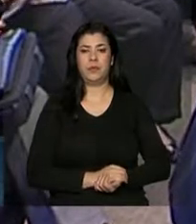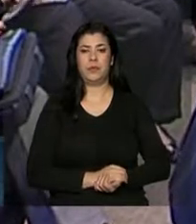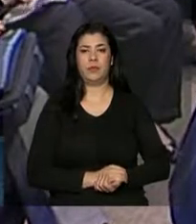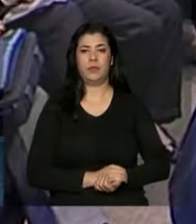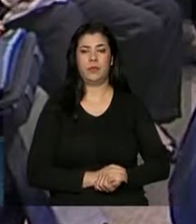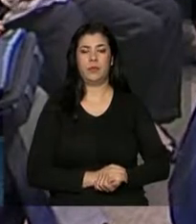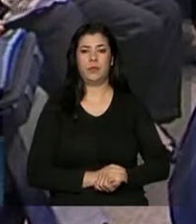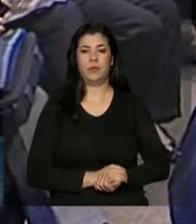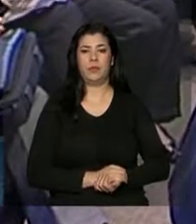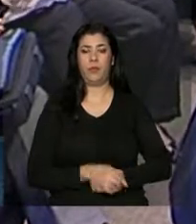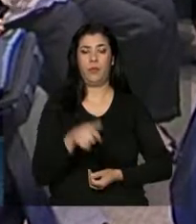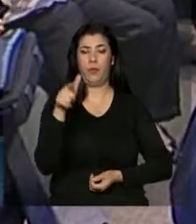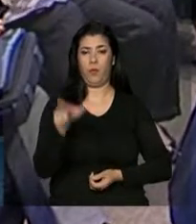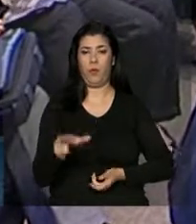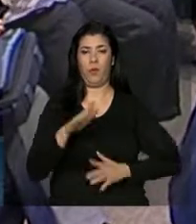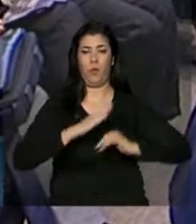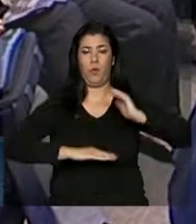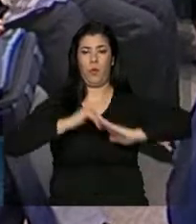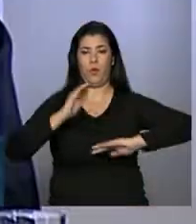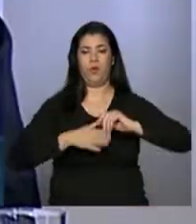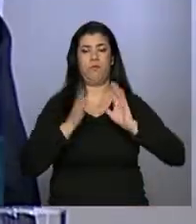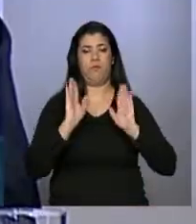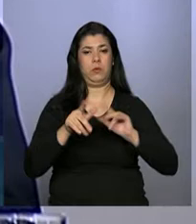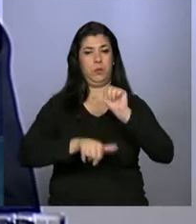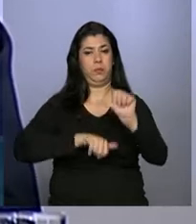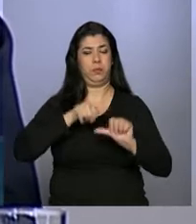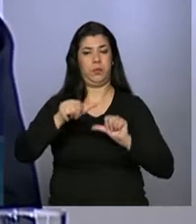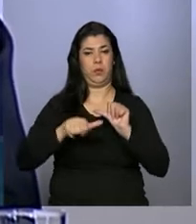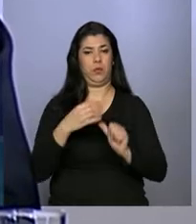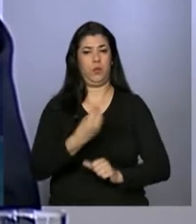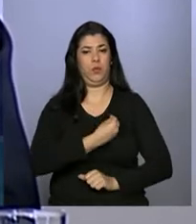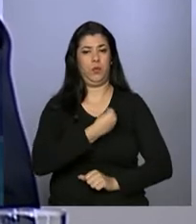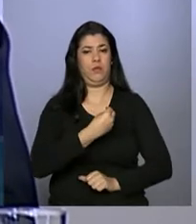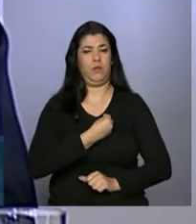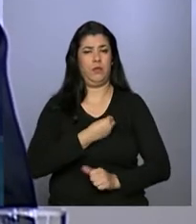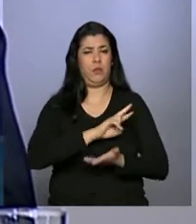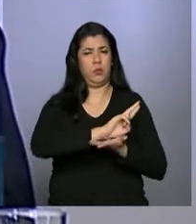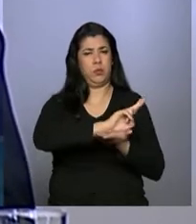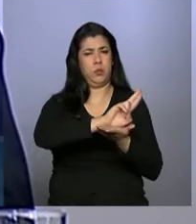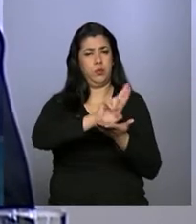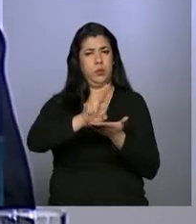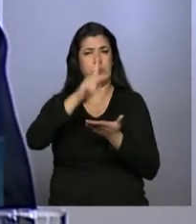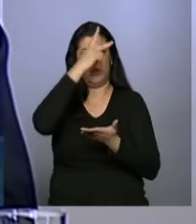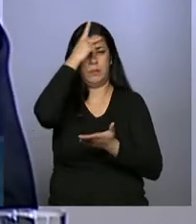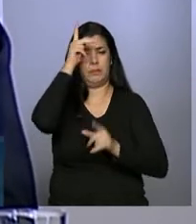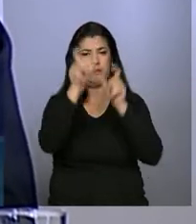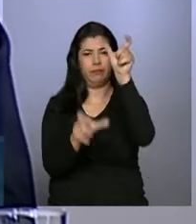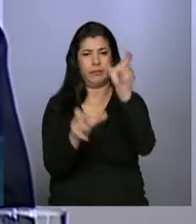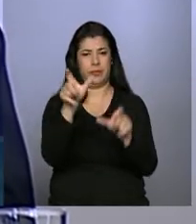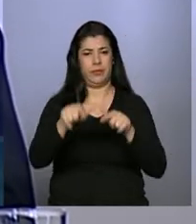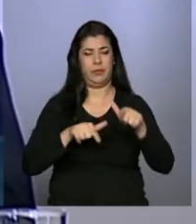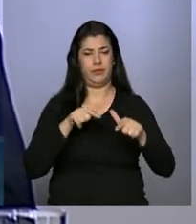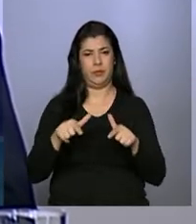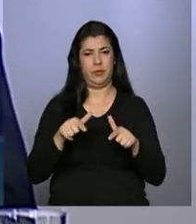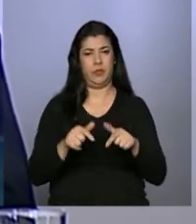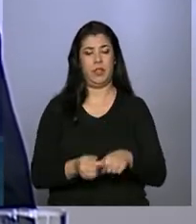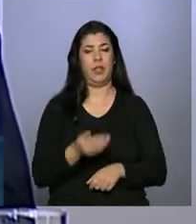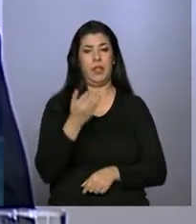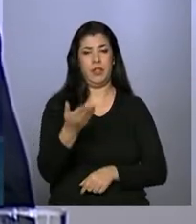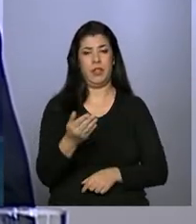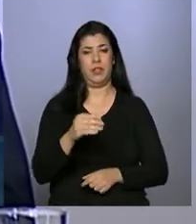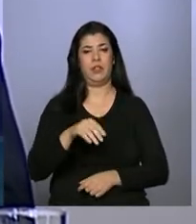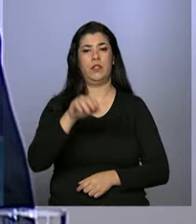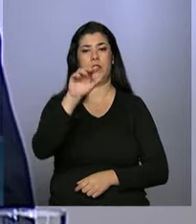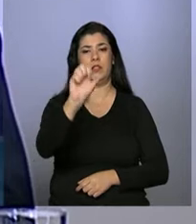é outra iniciativa que já modificou a vida de centenas de trabalhadores. O Sinait,